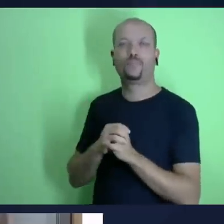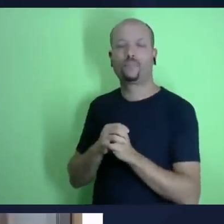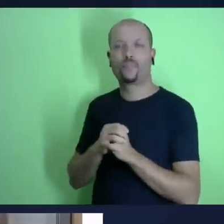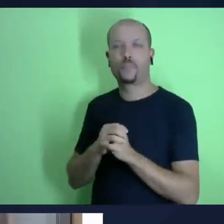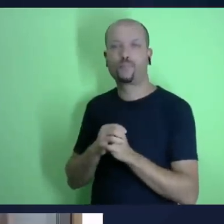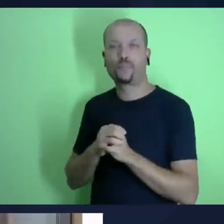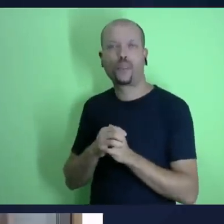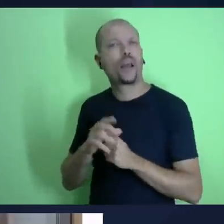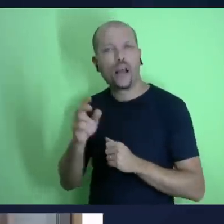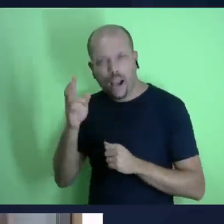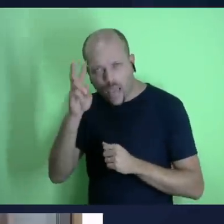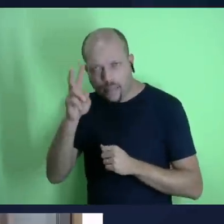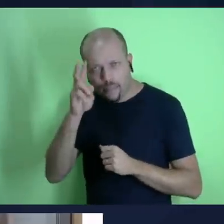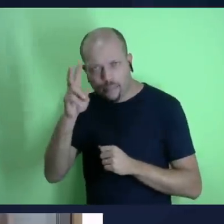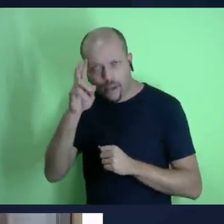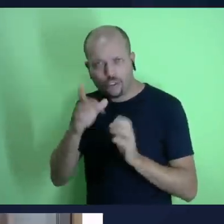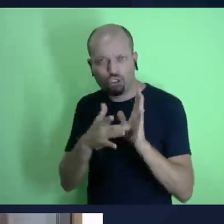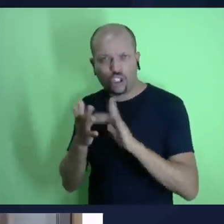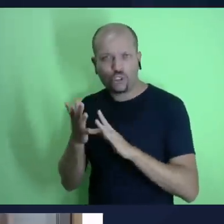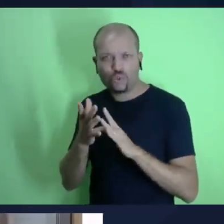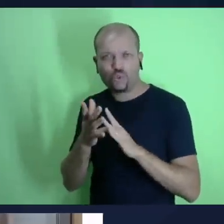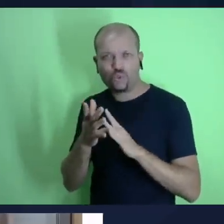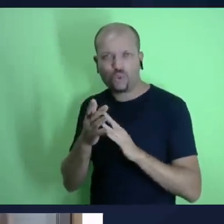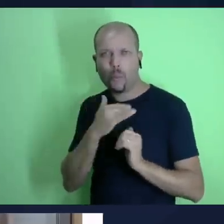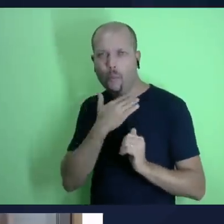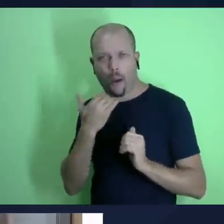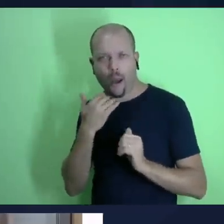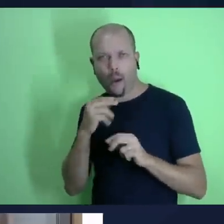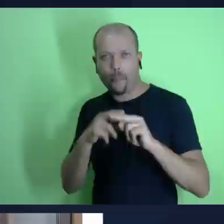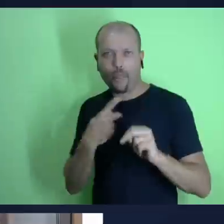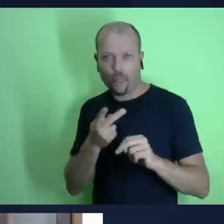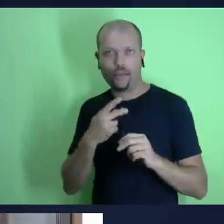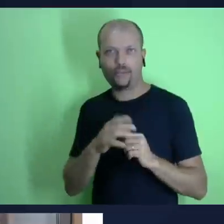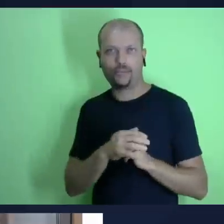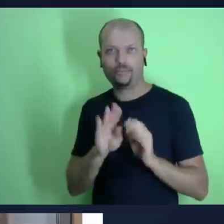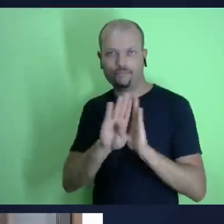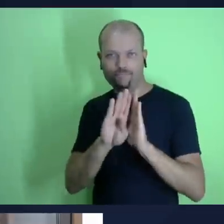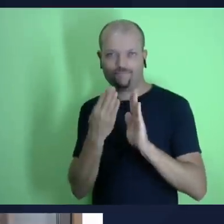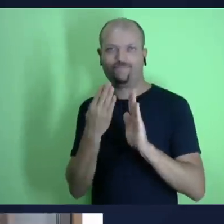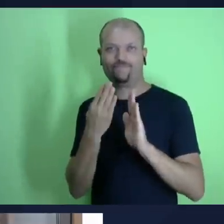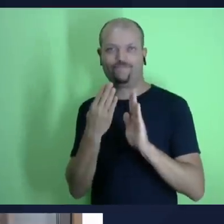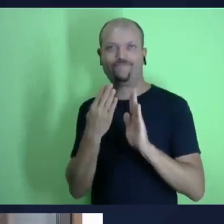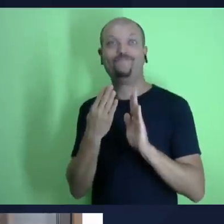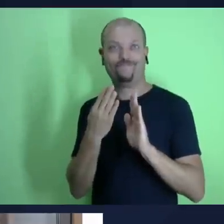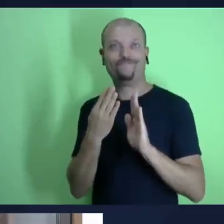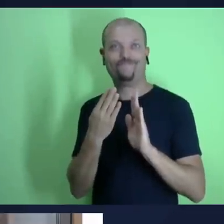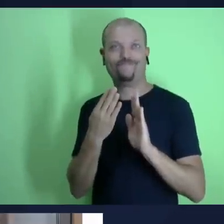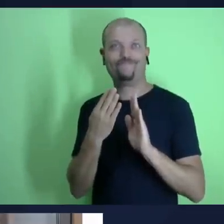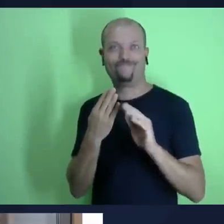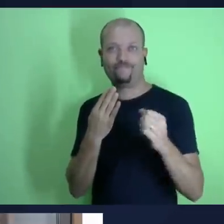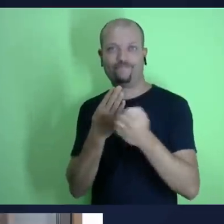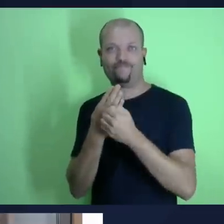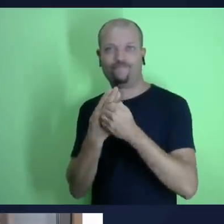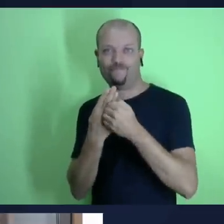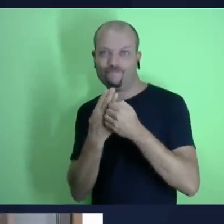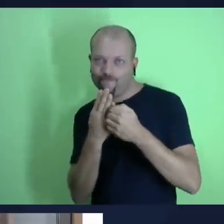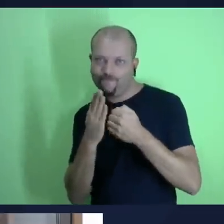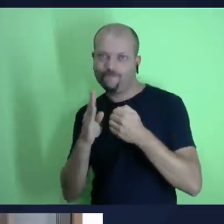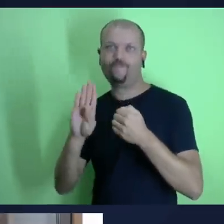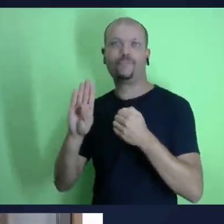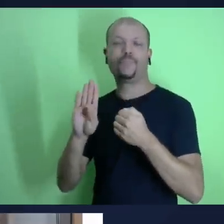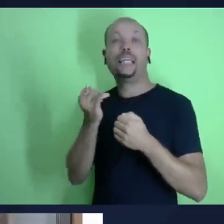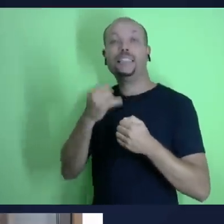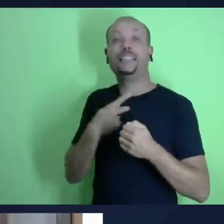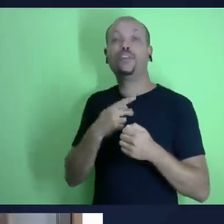e aí jesus como você disse né ele envia o espírito santo para estar perto de nós pra ser o